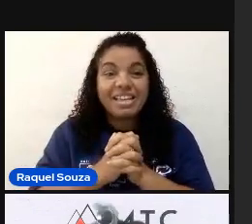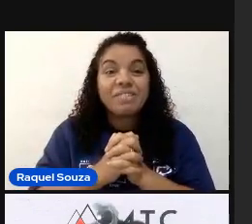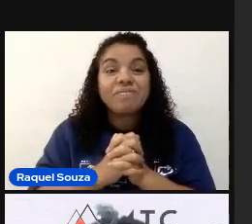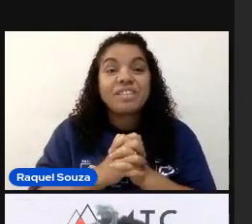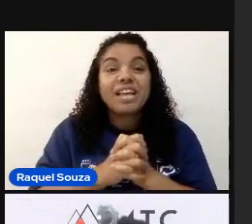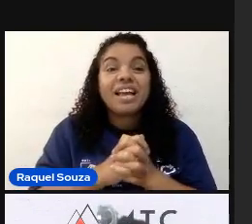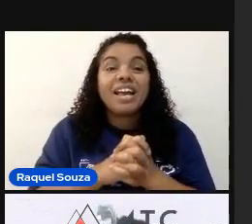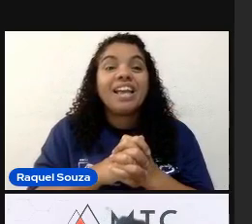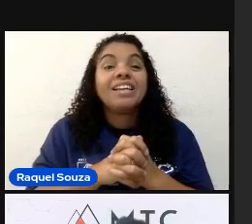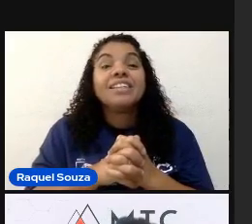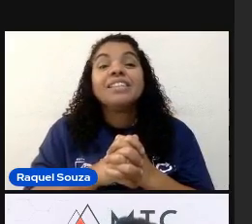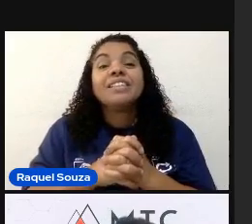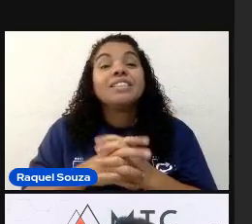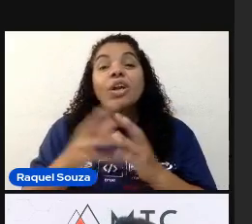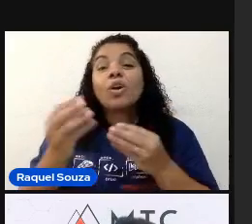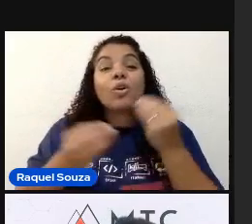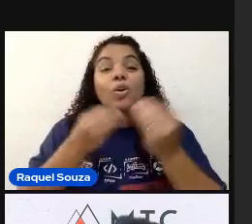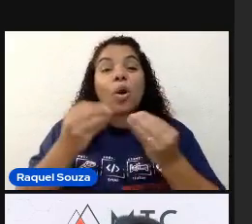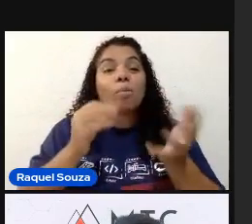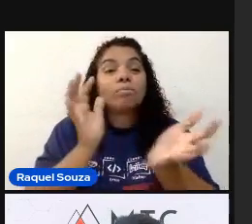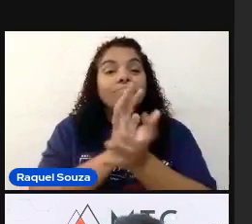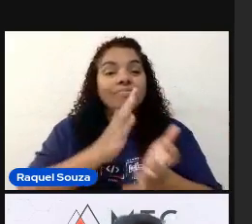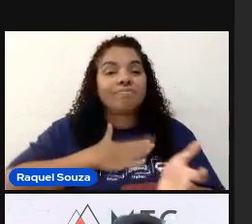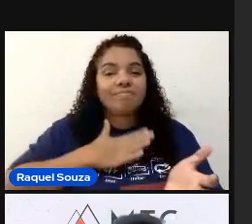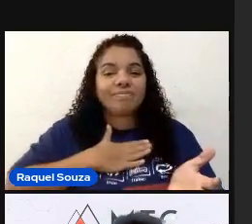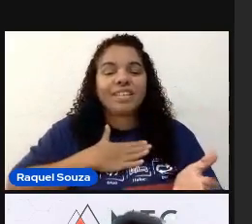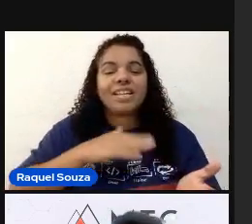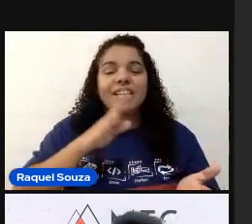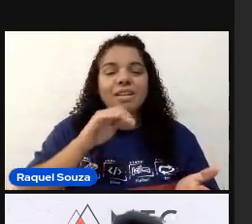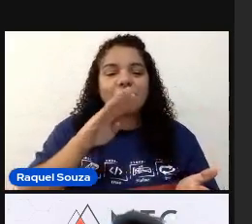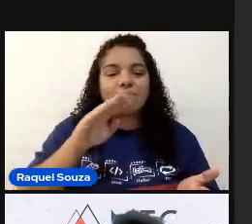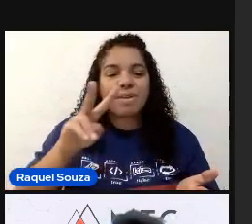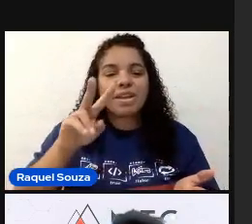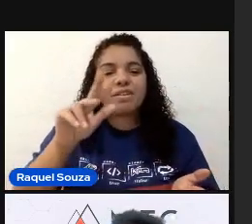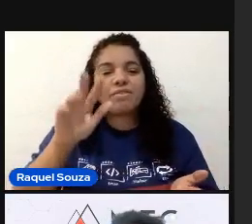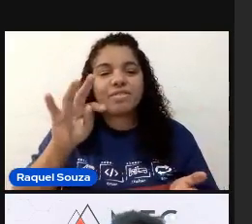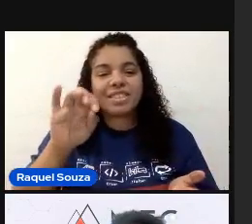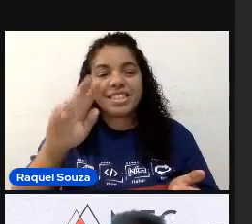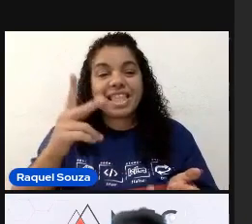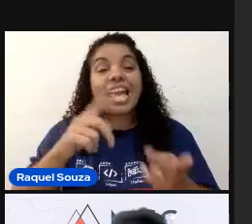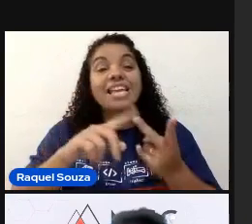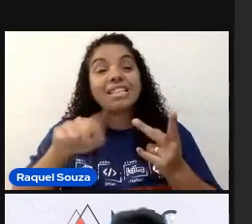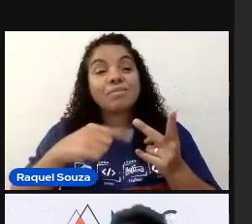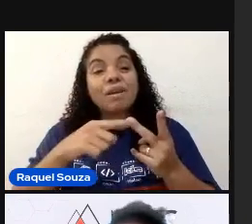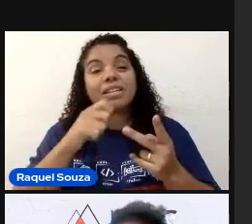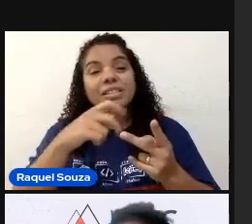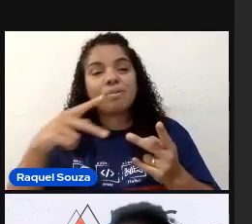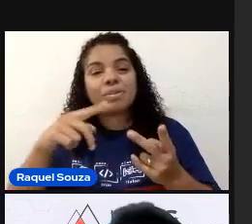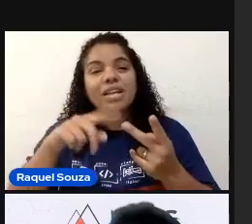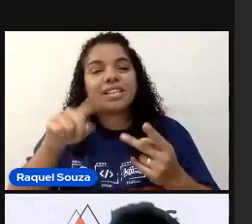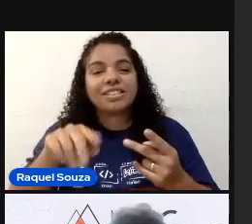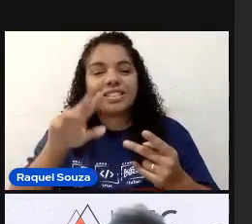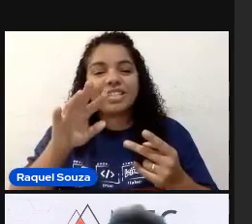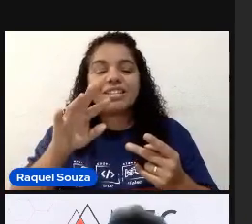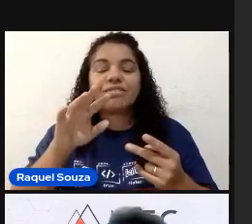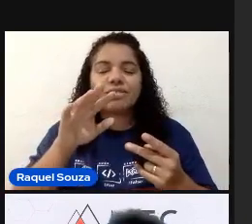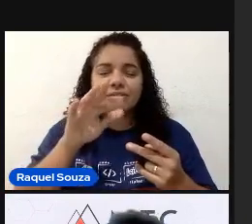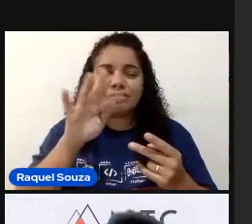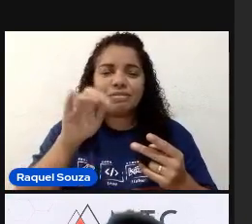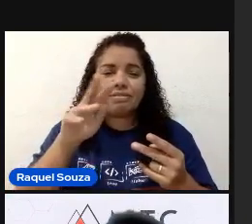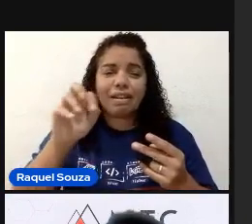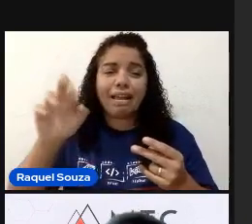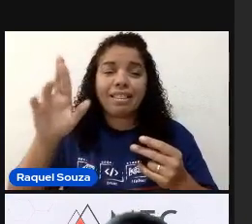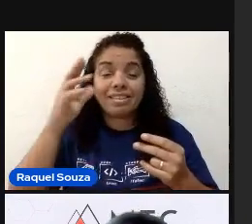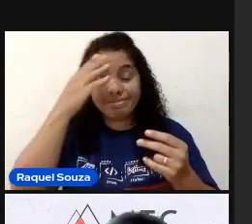E falando, então. Como que foi meu caso com a BevTech. Com esse aplicativo Flutter. Foi, assim, bem difícil. Porque